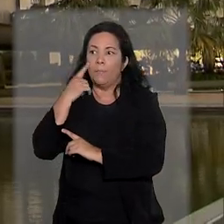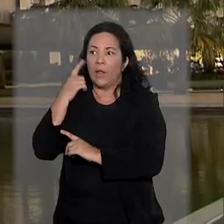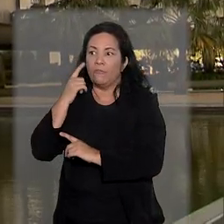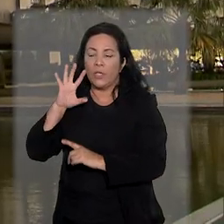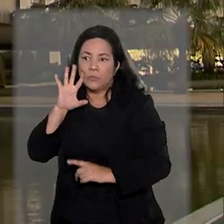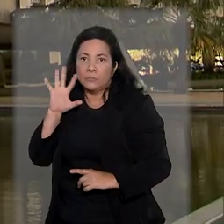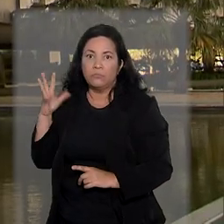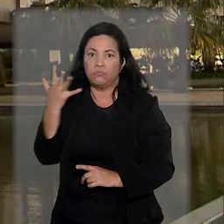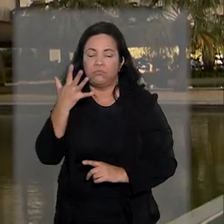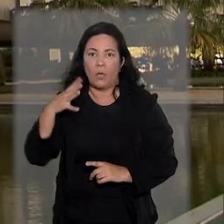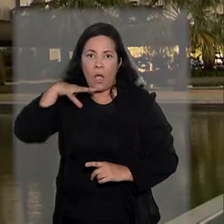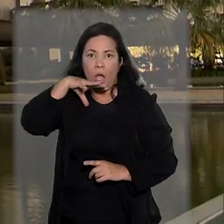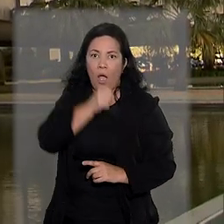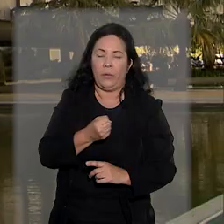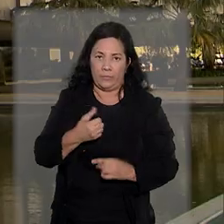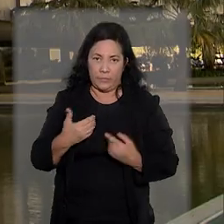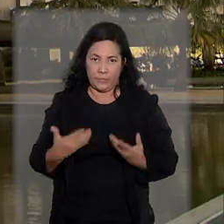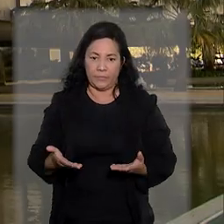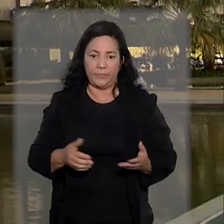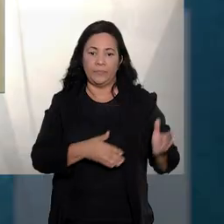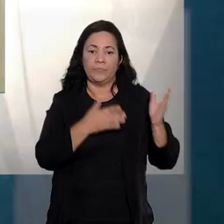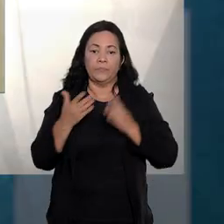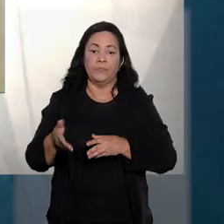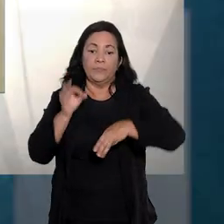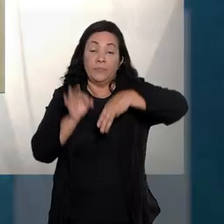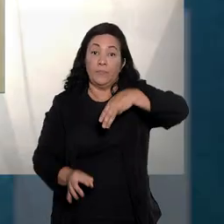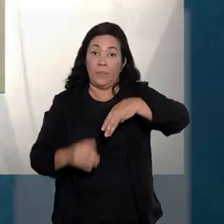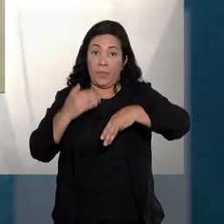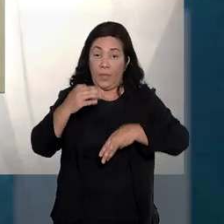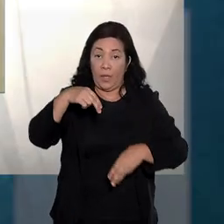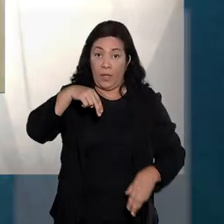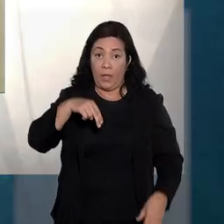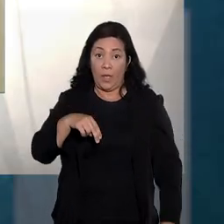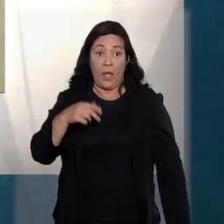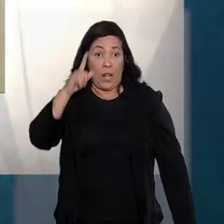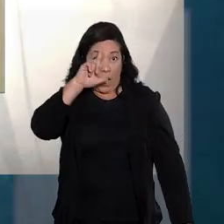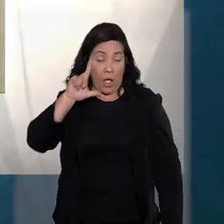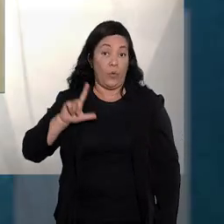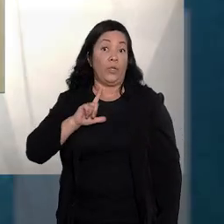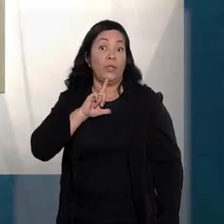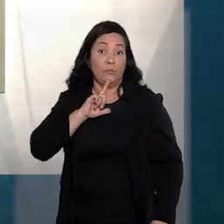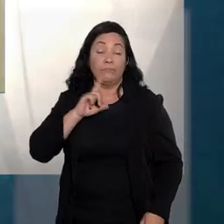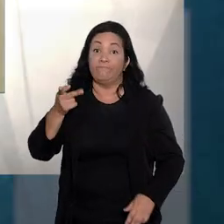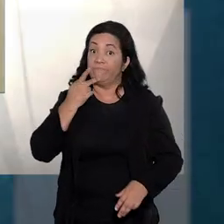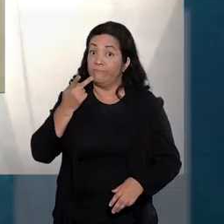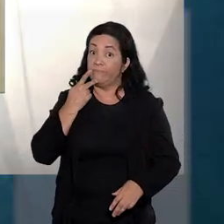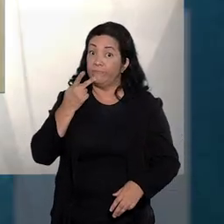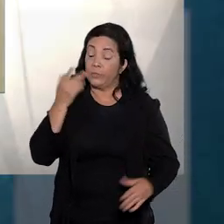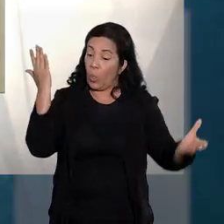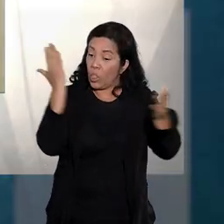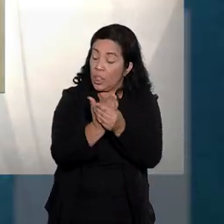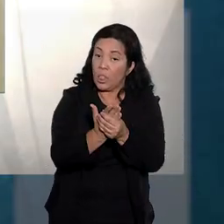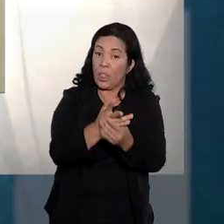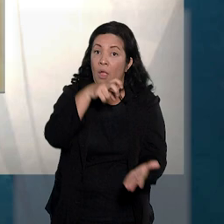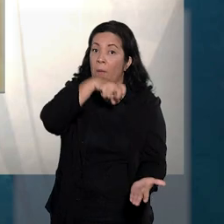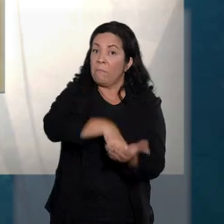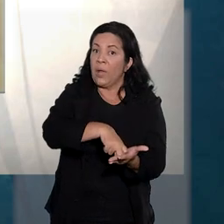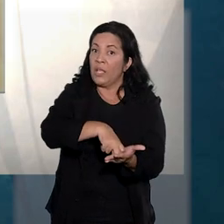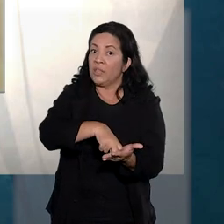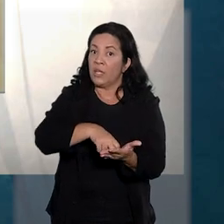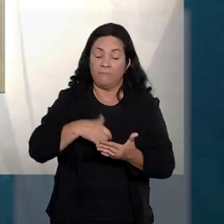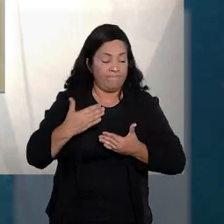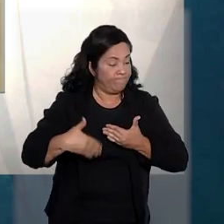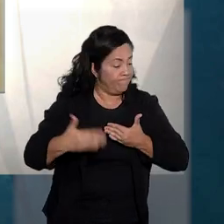órgão tome as providências que entender necessárias. A relatora-ministra Laurita Vaz destacou que a ação penal não